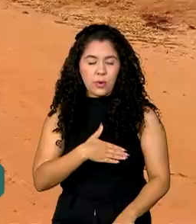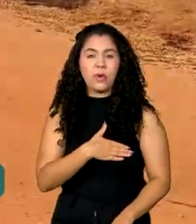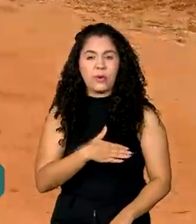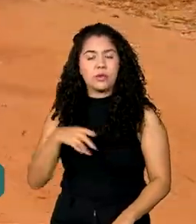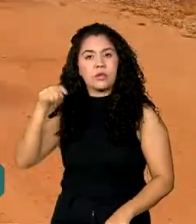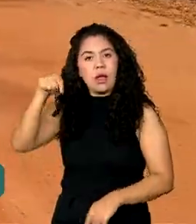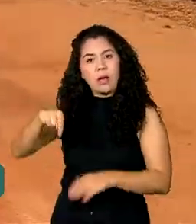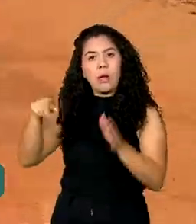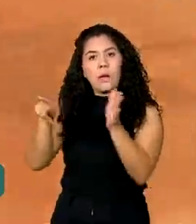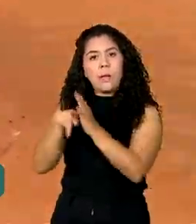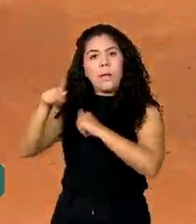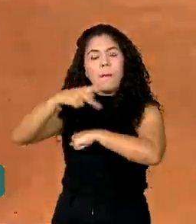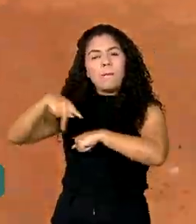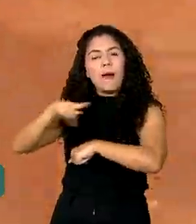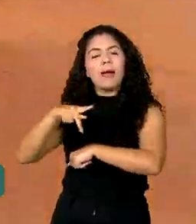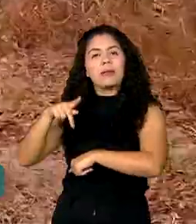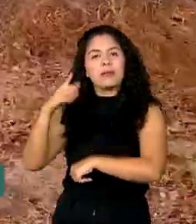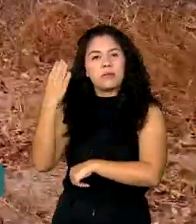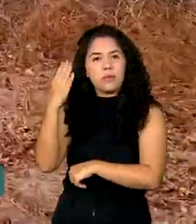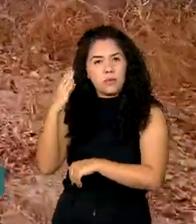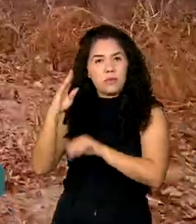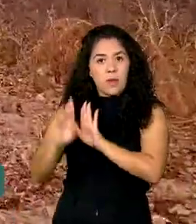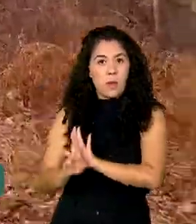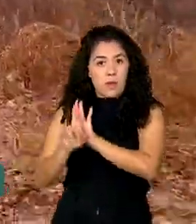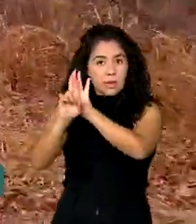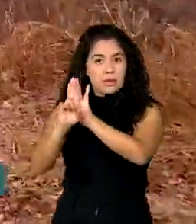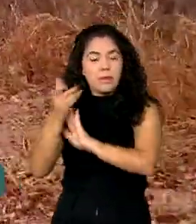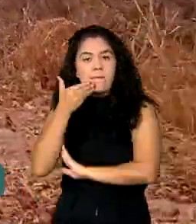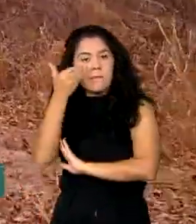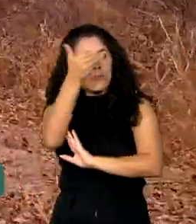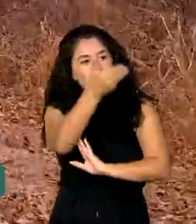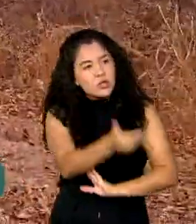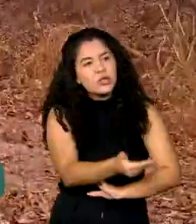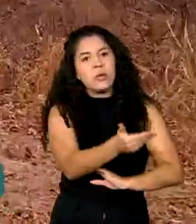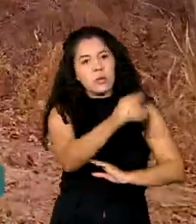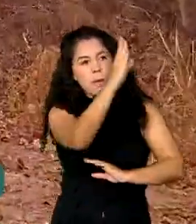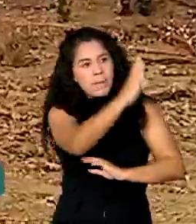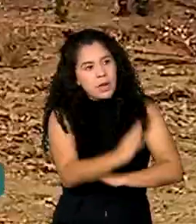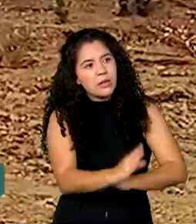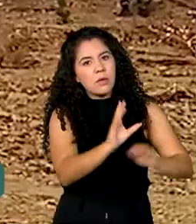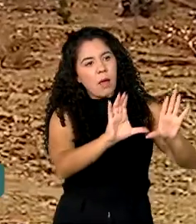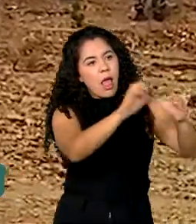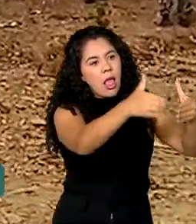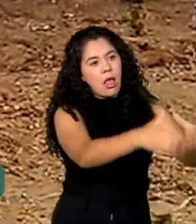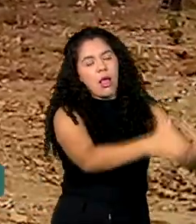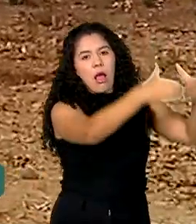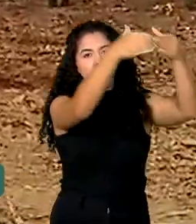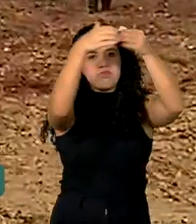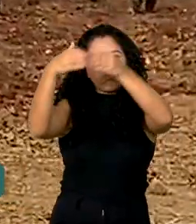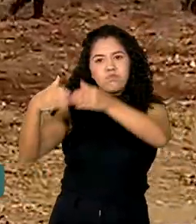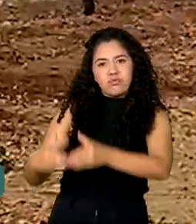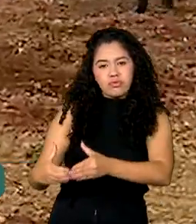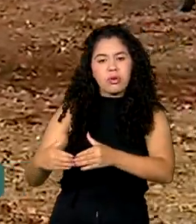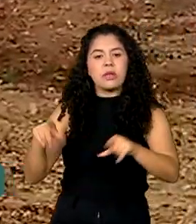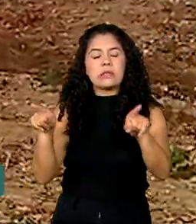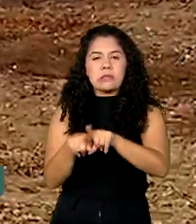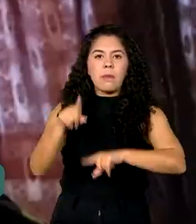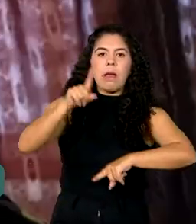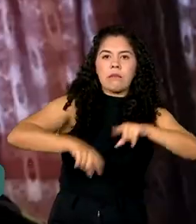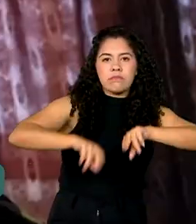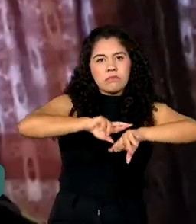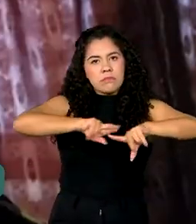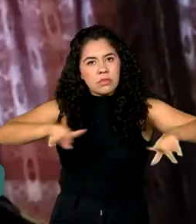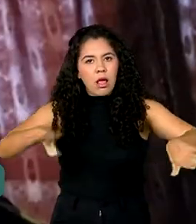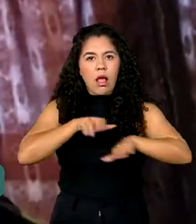apoio para combater os incêndios florestais. Além de homens, o governo brasileiro também enviou equipamentos e veículos.